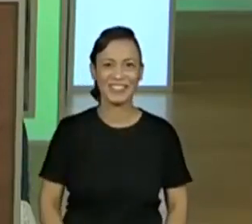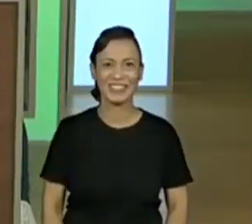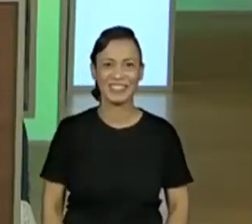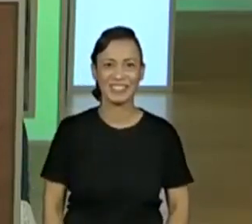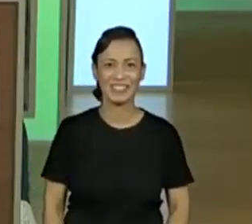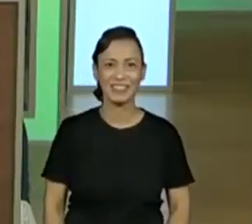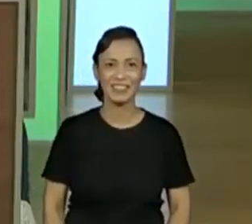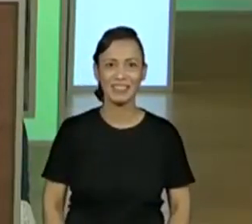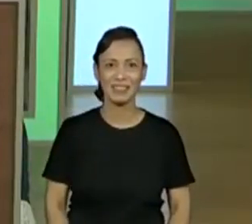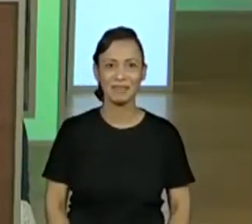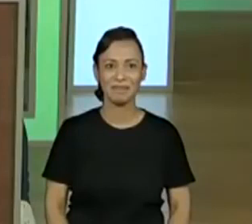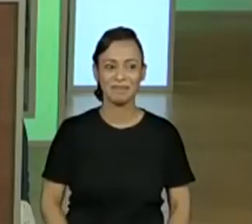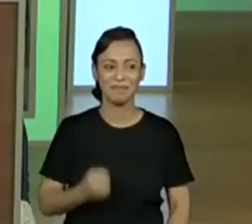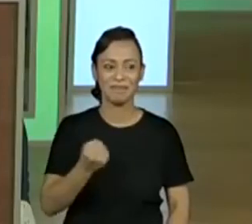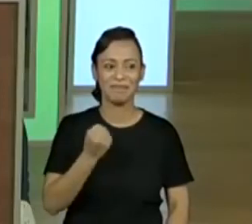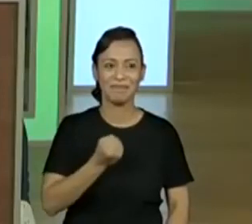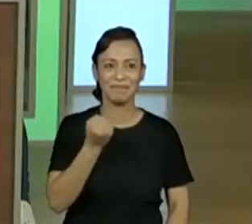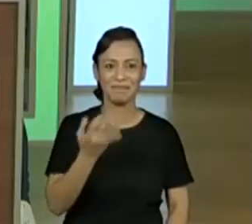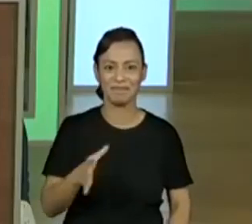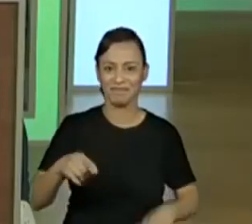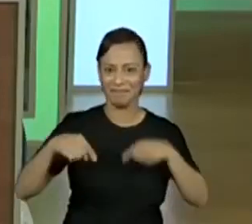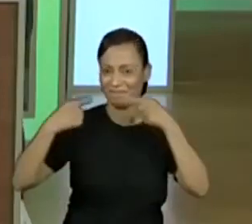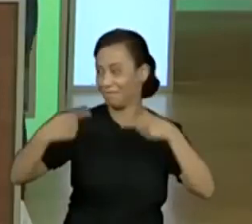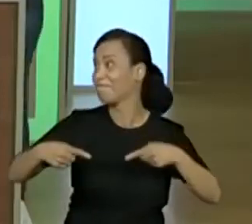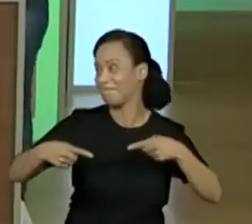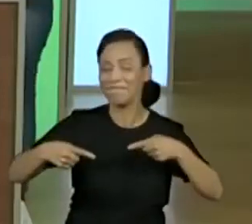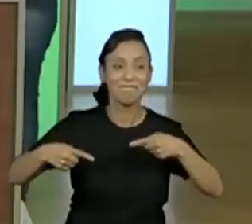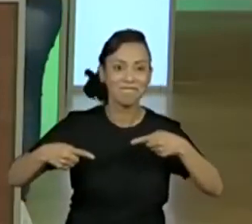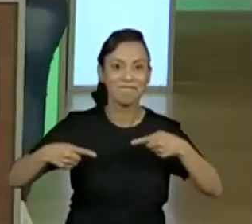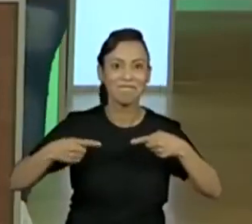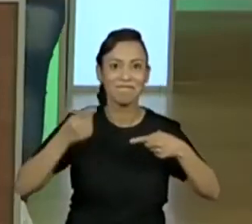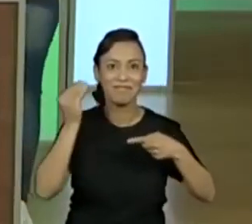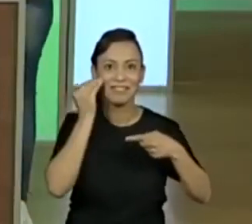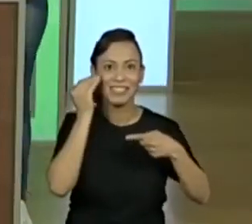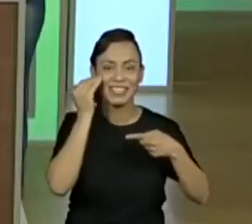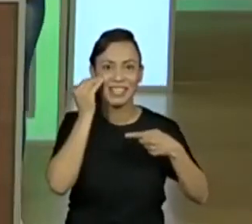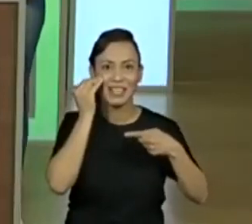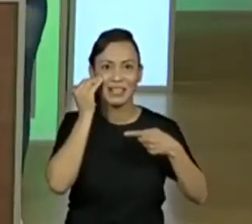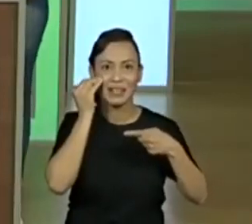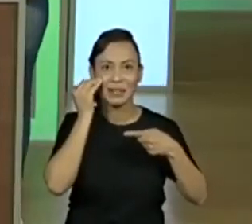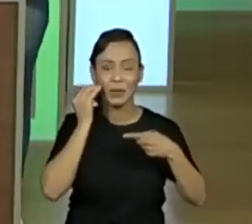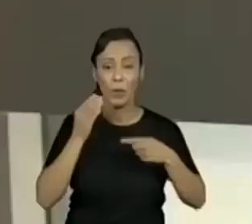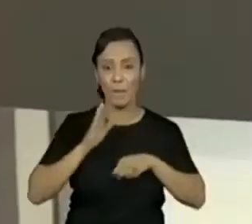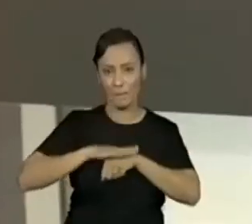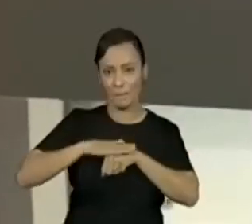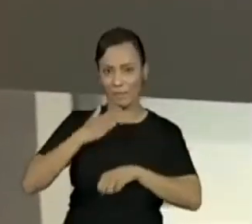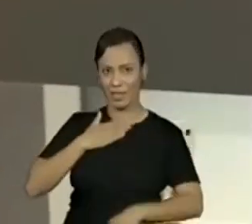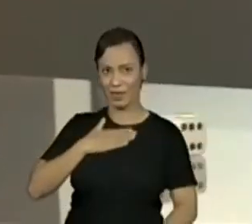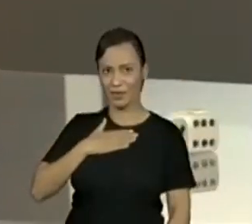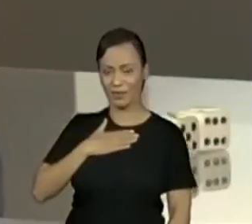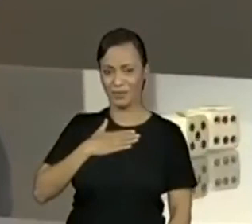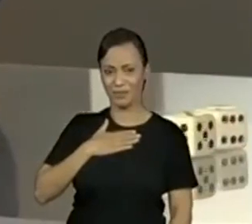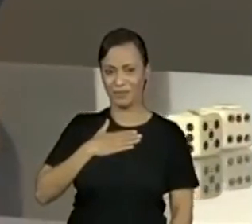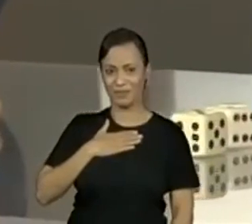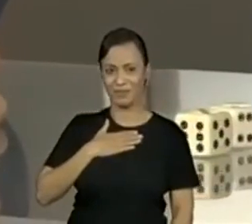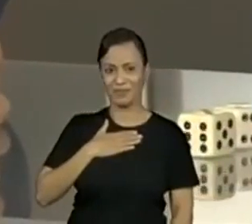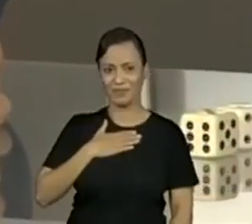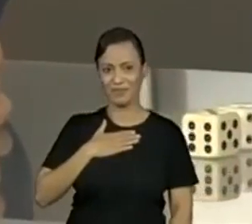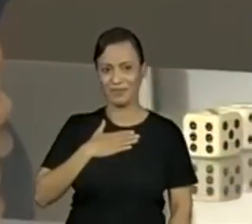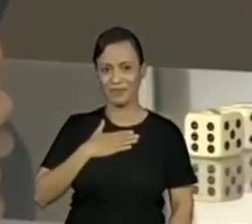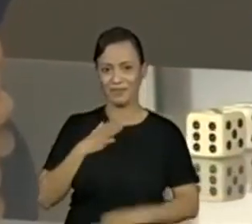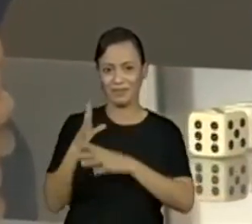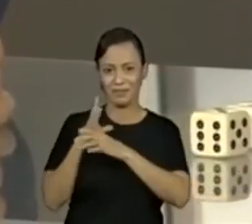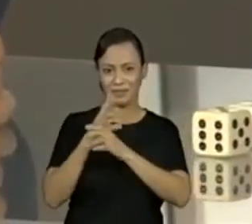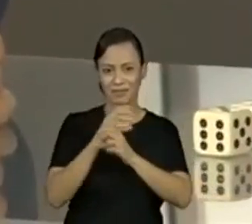Então, olha aí. Vamos lá. Olha só, caiu o 6 e o 3. Conta aí, professora. Olha lá o meu, hein? Olha aí. Não vamos